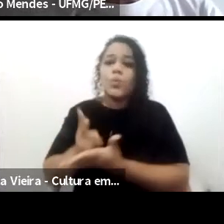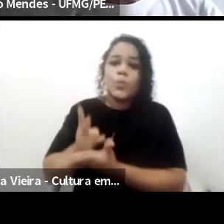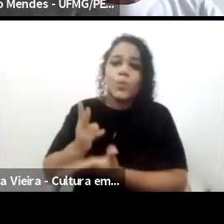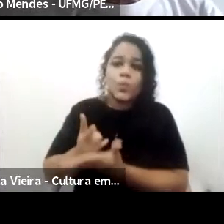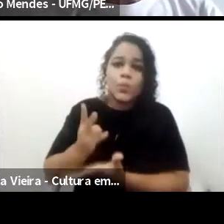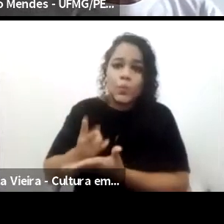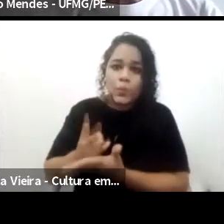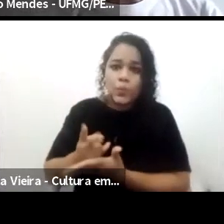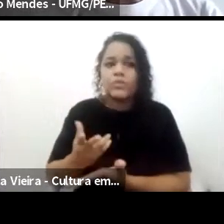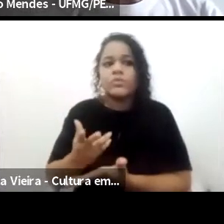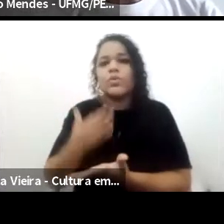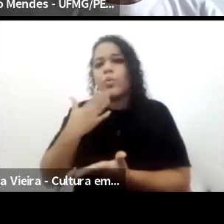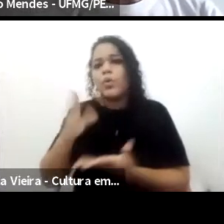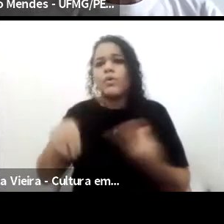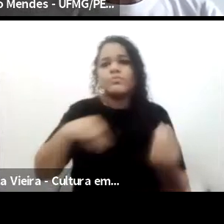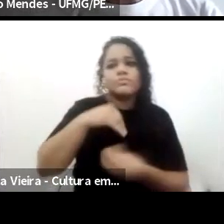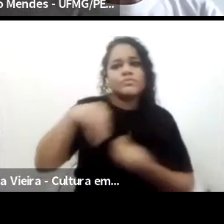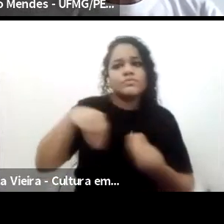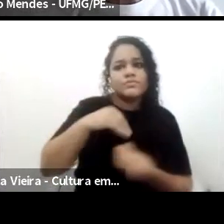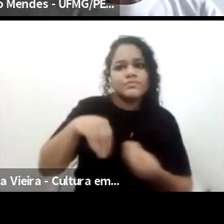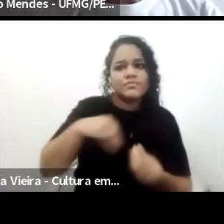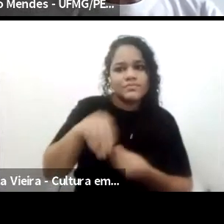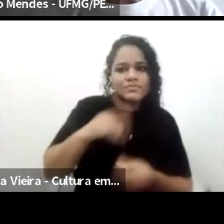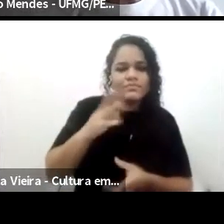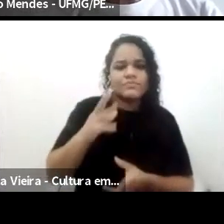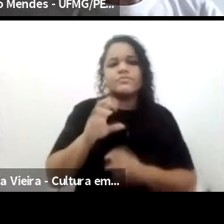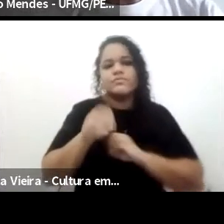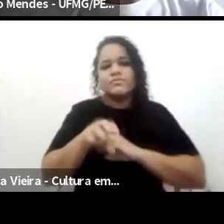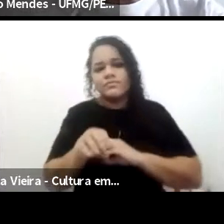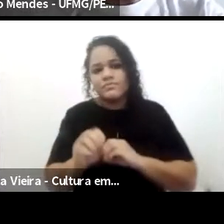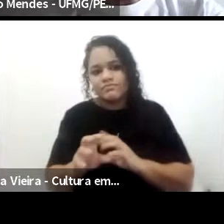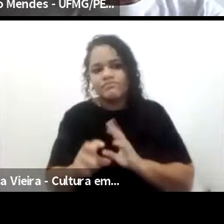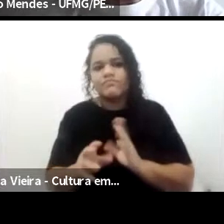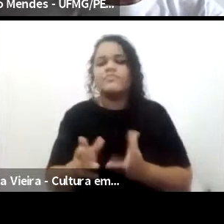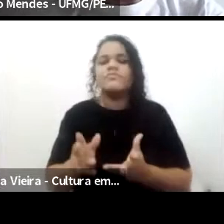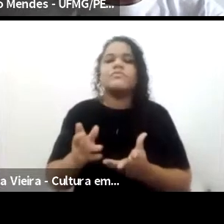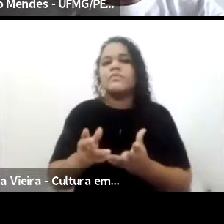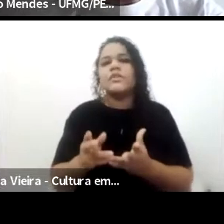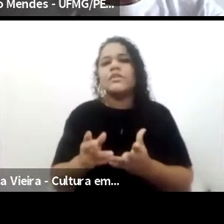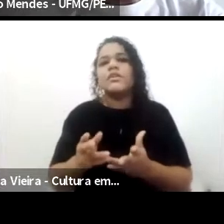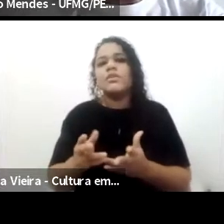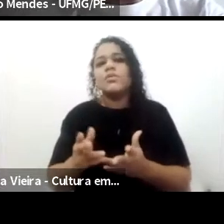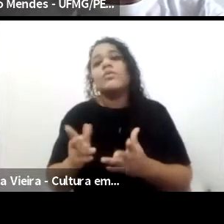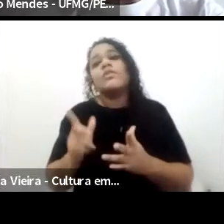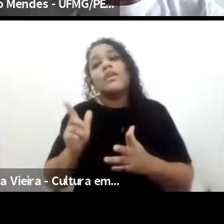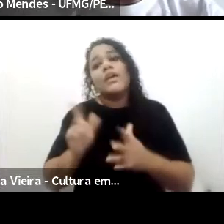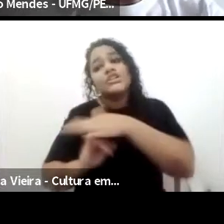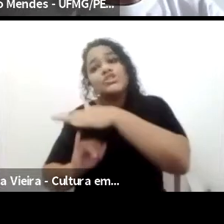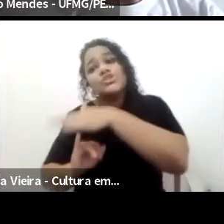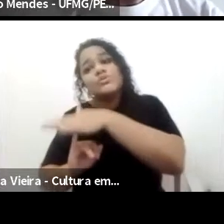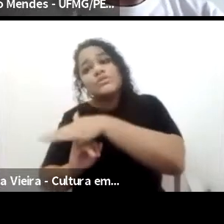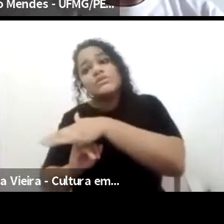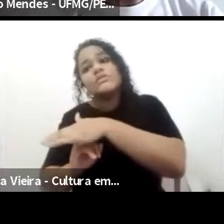hibridizações, forma como essas instituições se tornam outras,